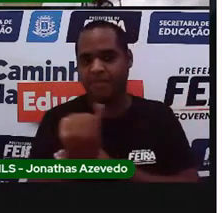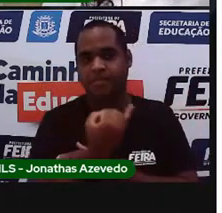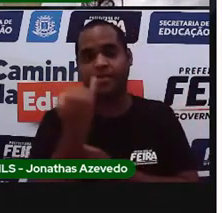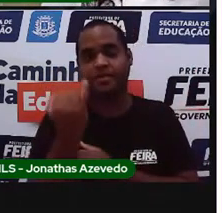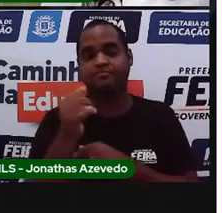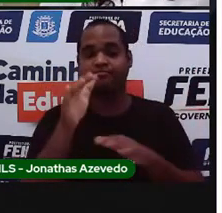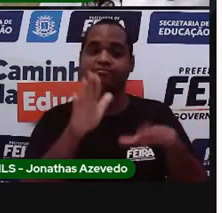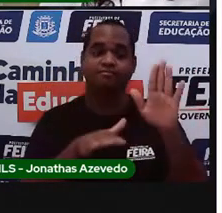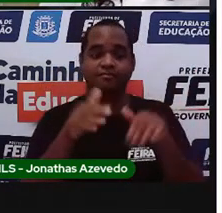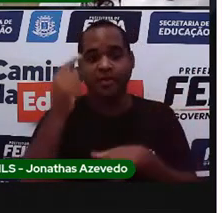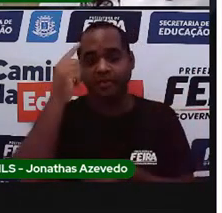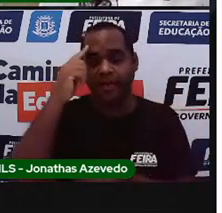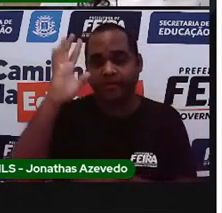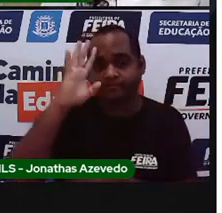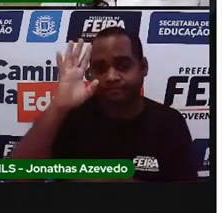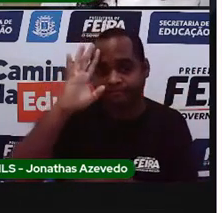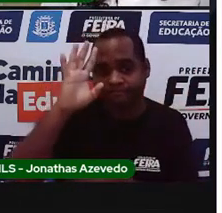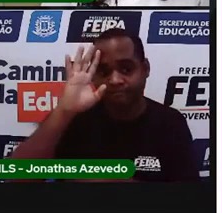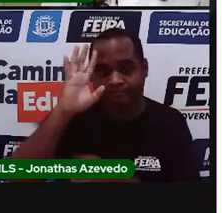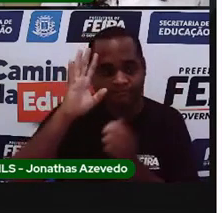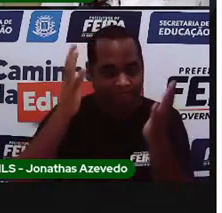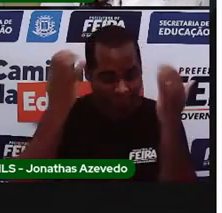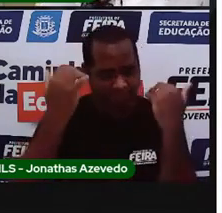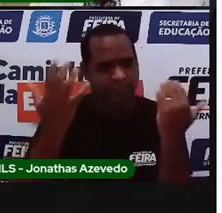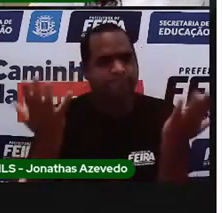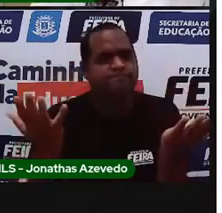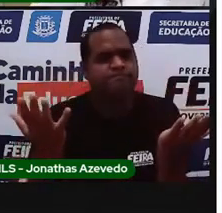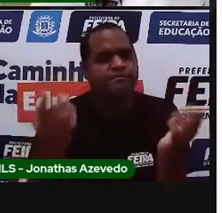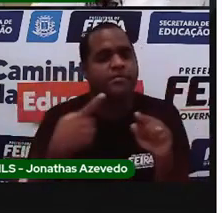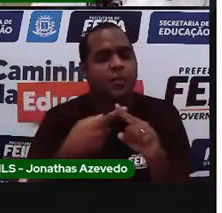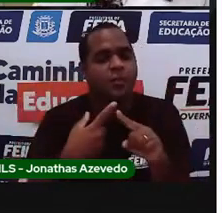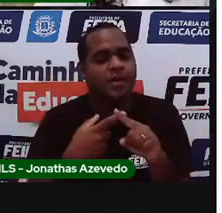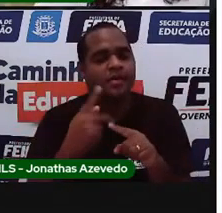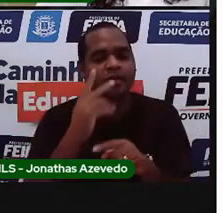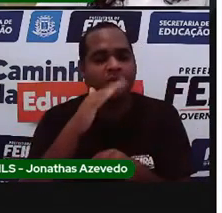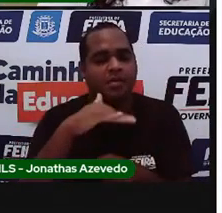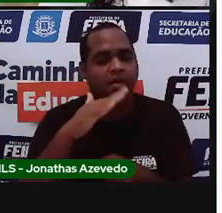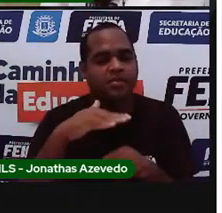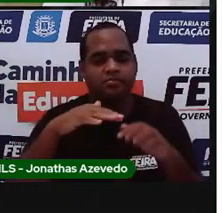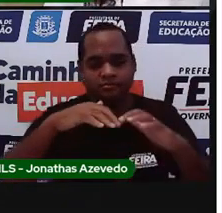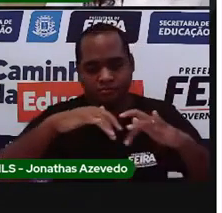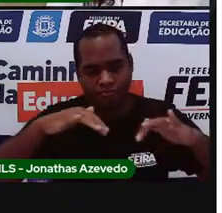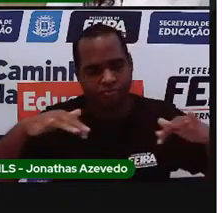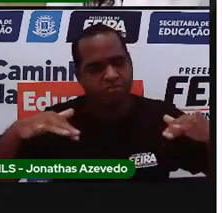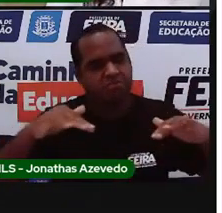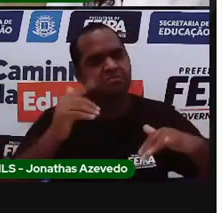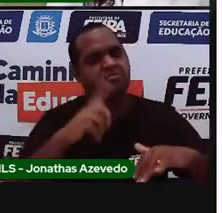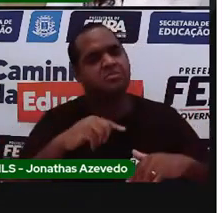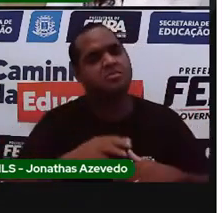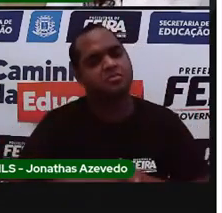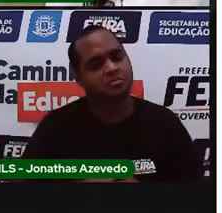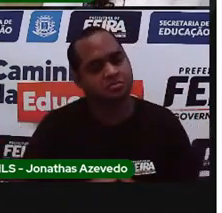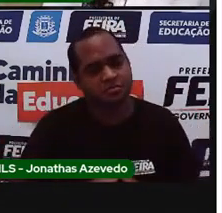Por que a pimenta espalhou com o detergente?